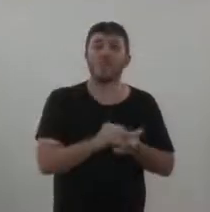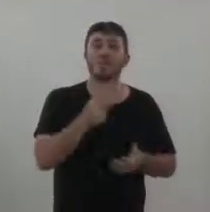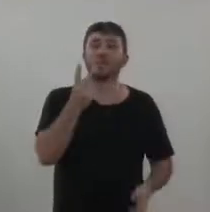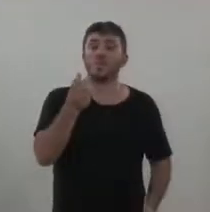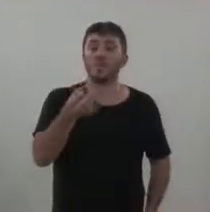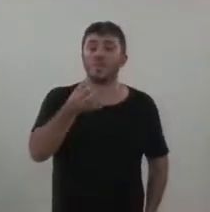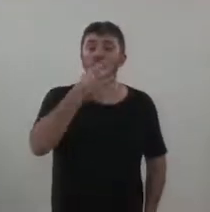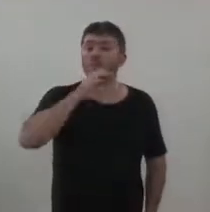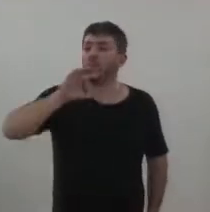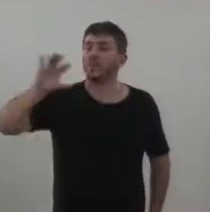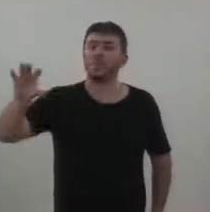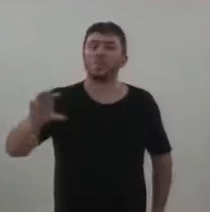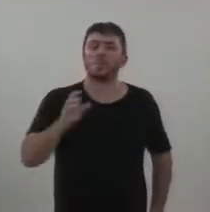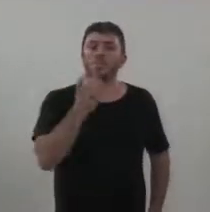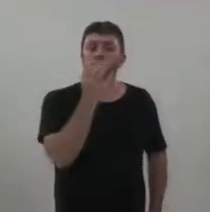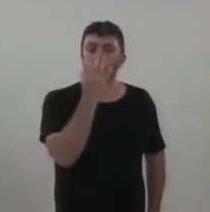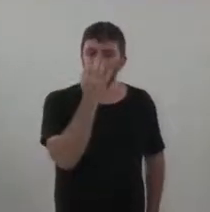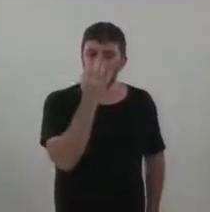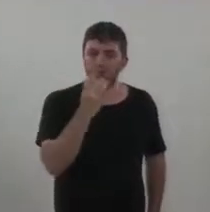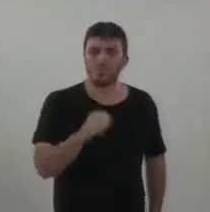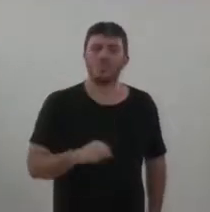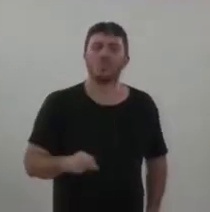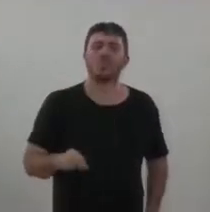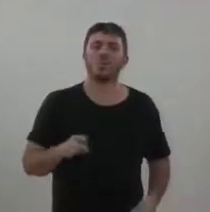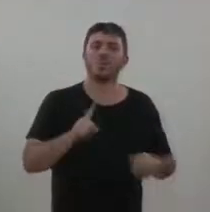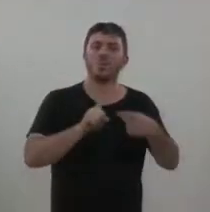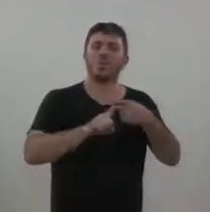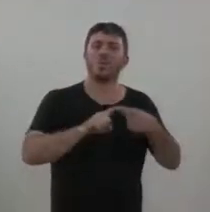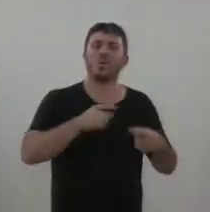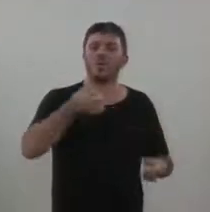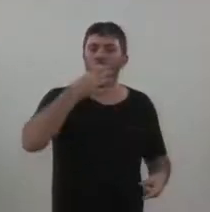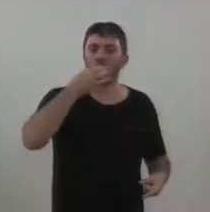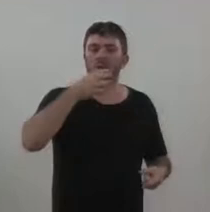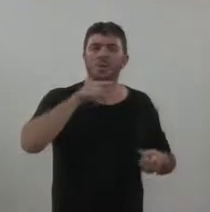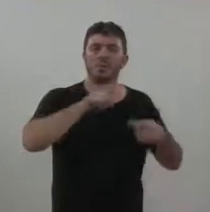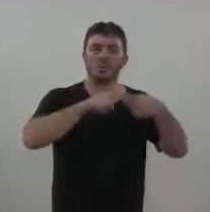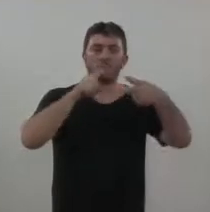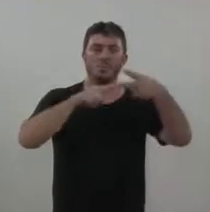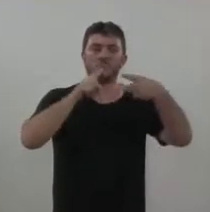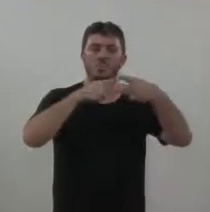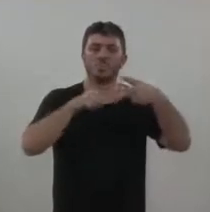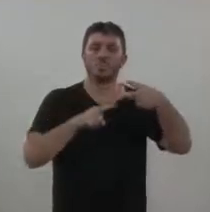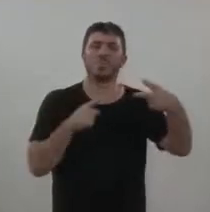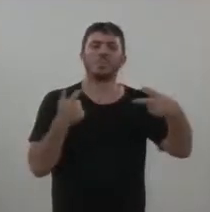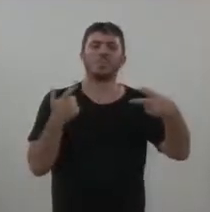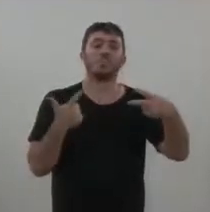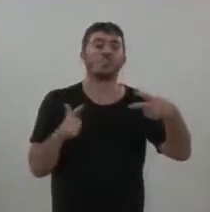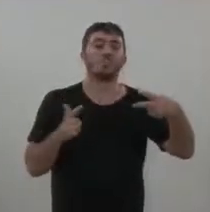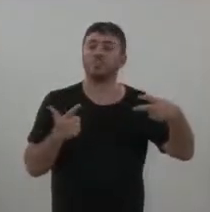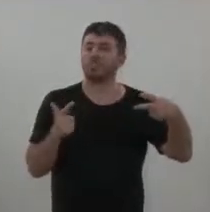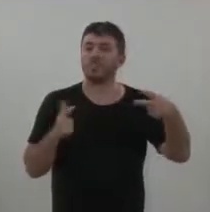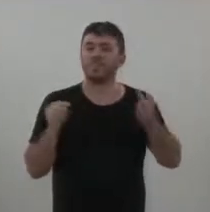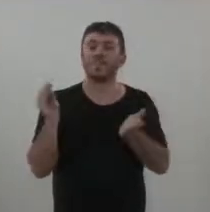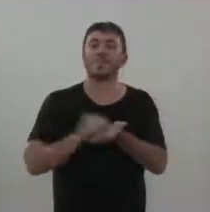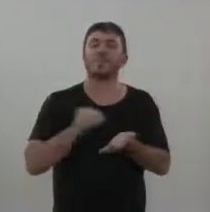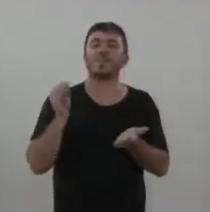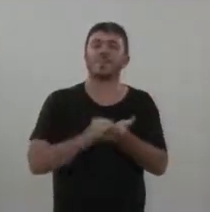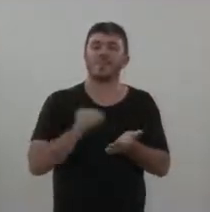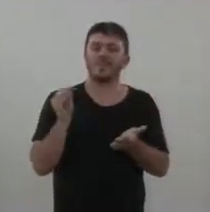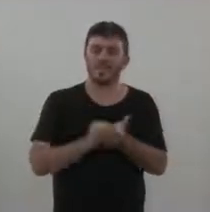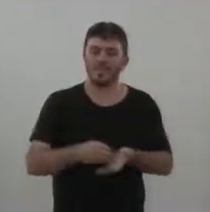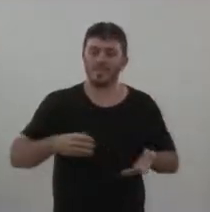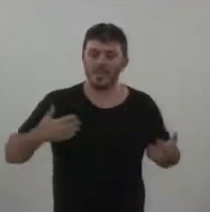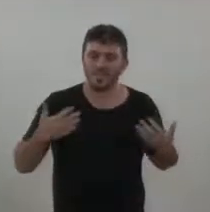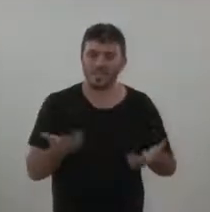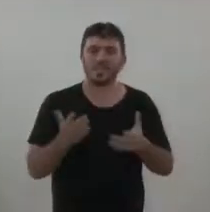a intubação do paciente, o rocurônio e o centanil. Você imagina o seguinte, você ainda, você tem o leito,